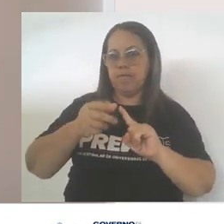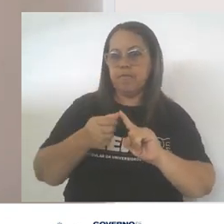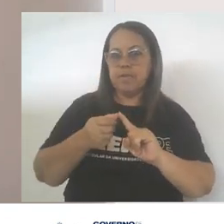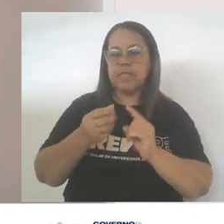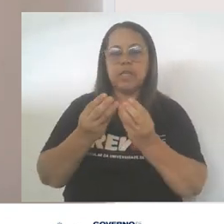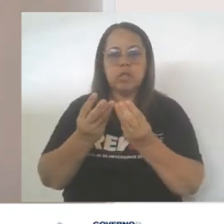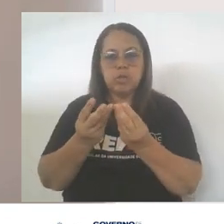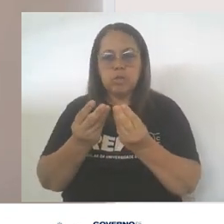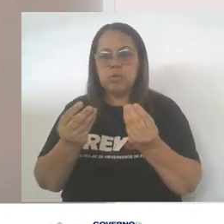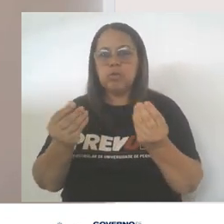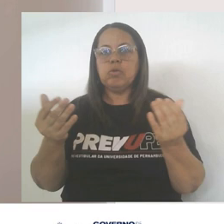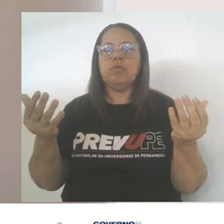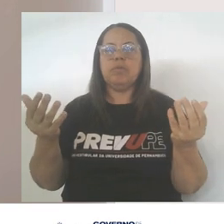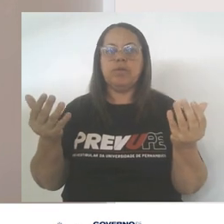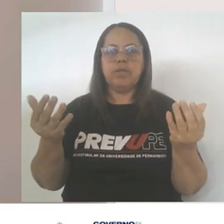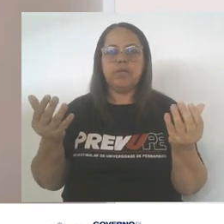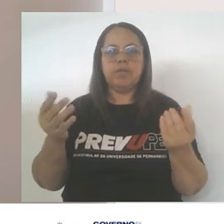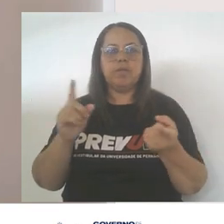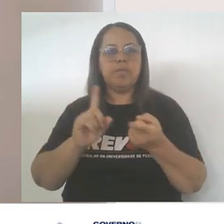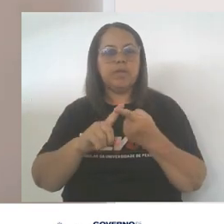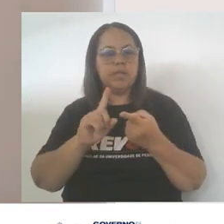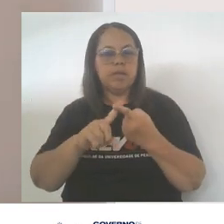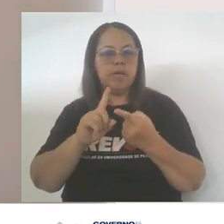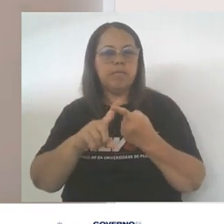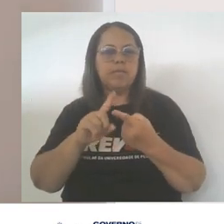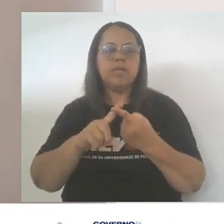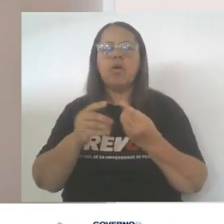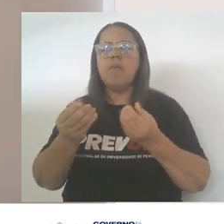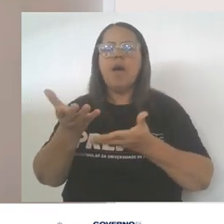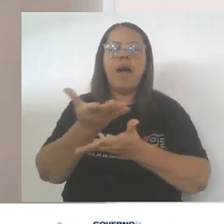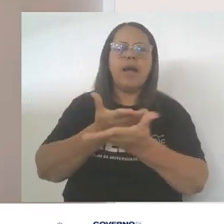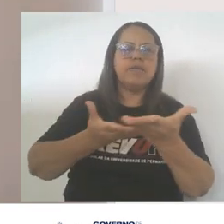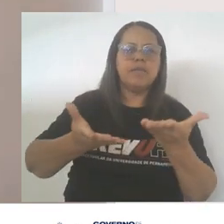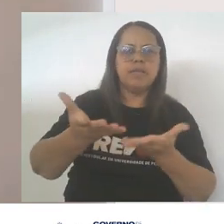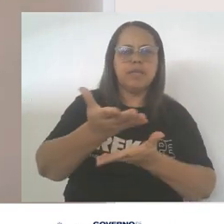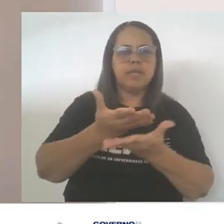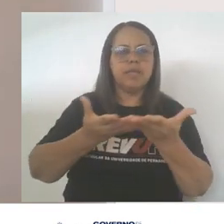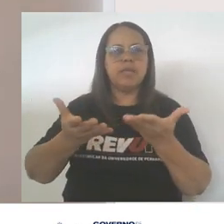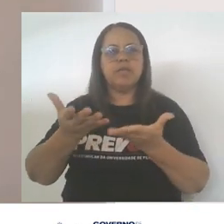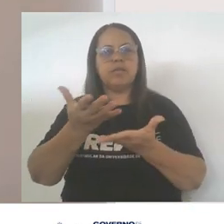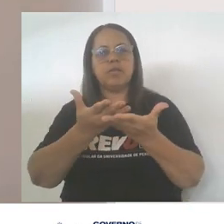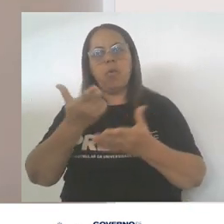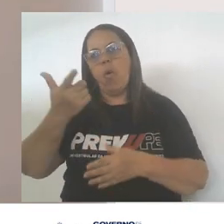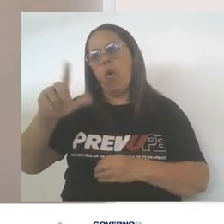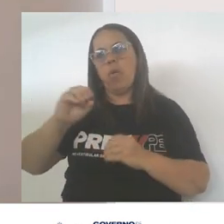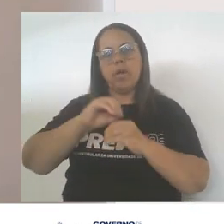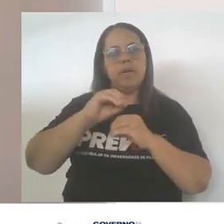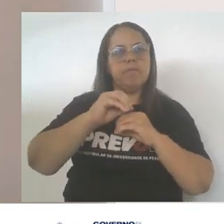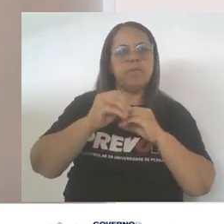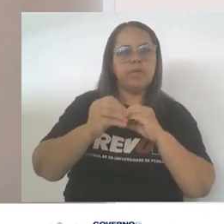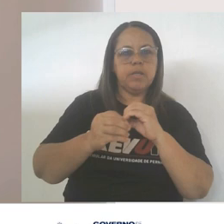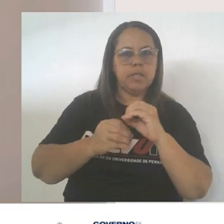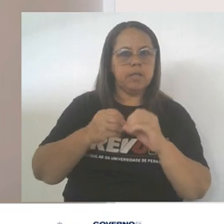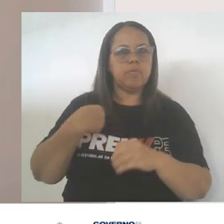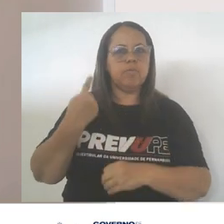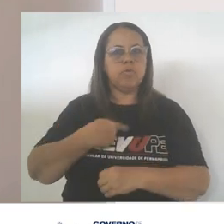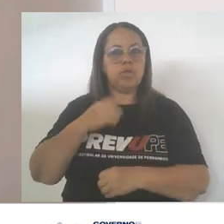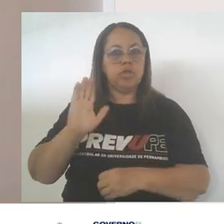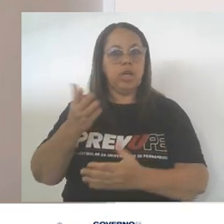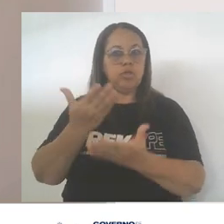substâncias, bem como em como elas interagem com outras moléculas, como nós já vimos antes.